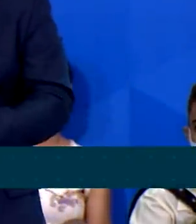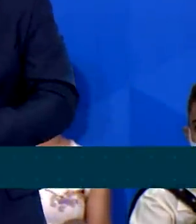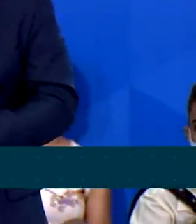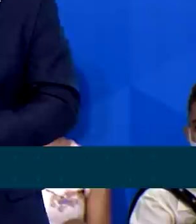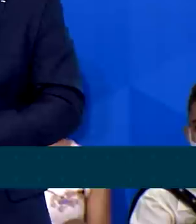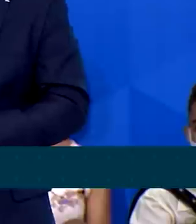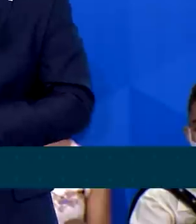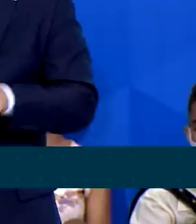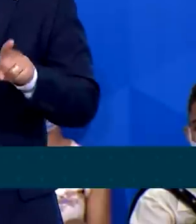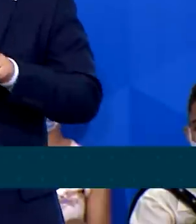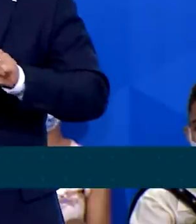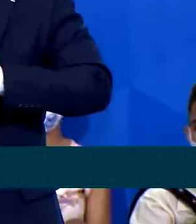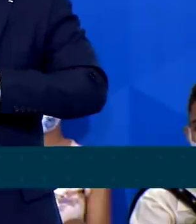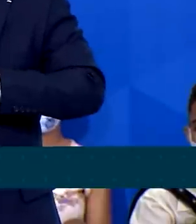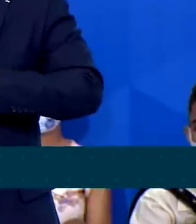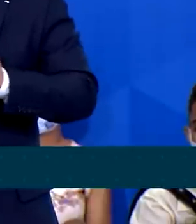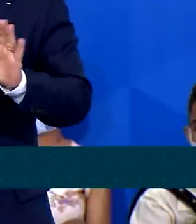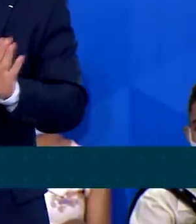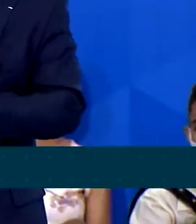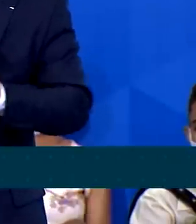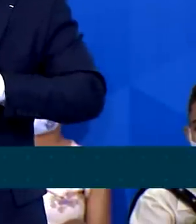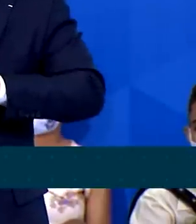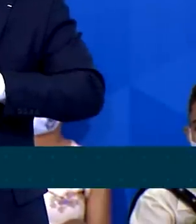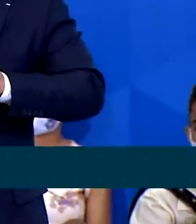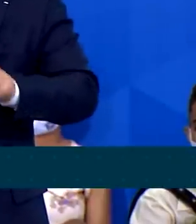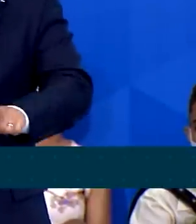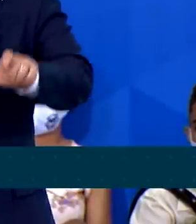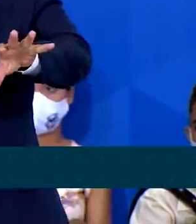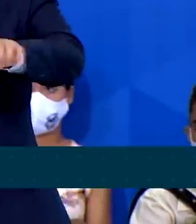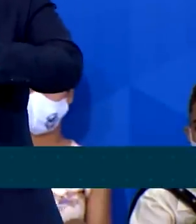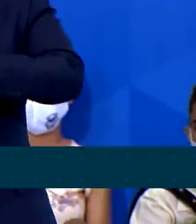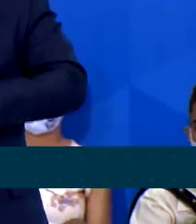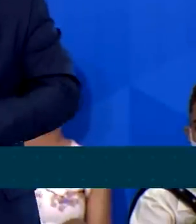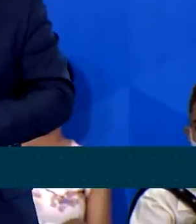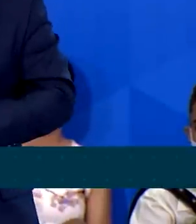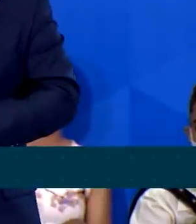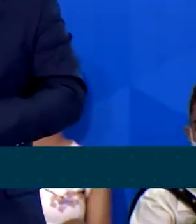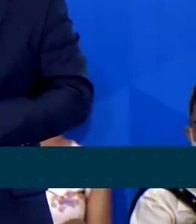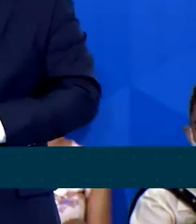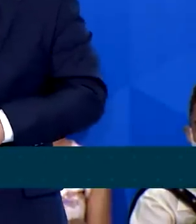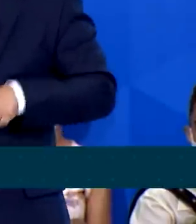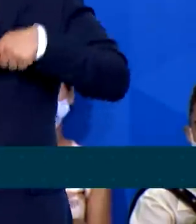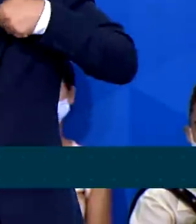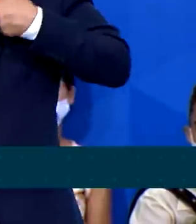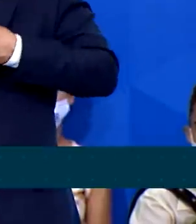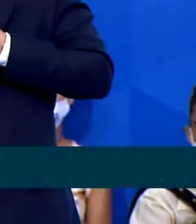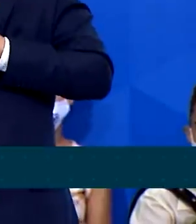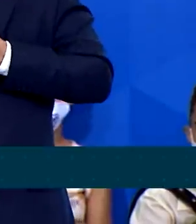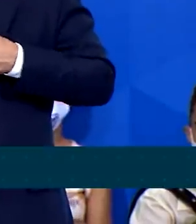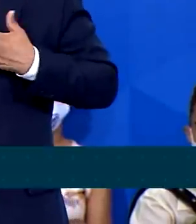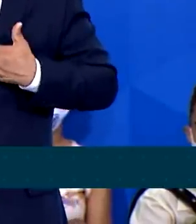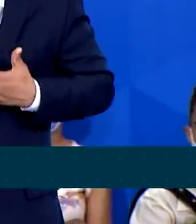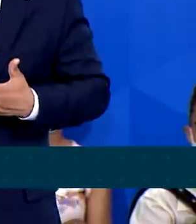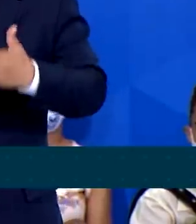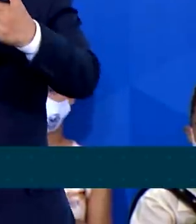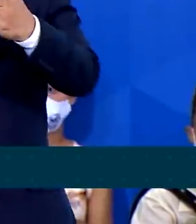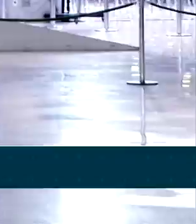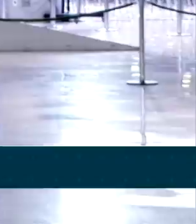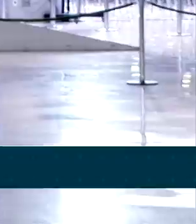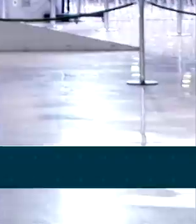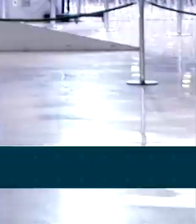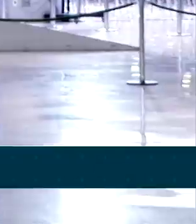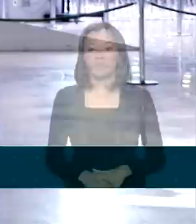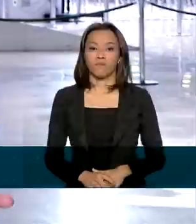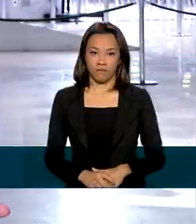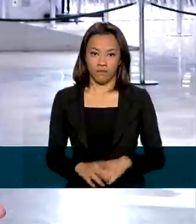também formar o cidadão que conduzirá o destino desta grande nação.